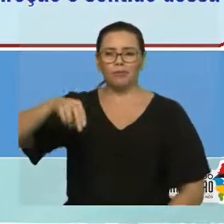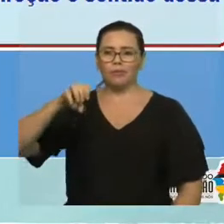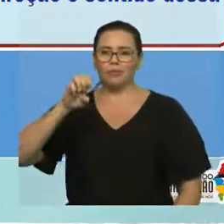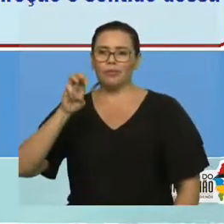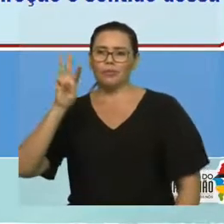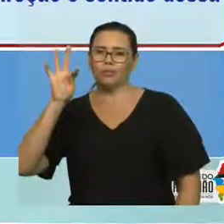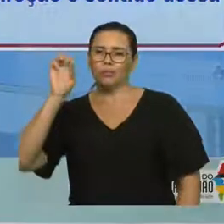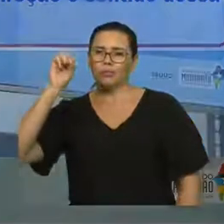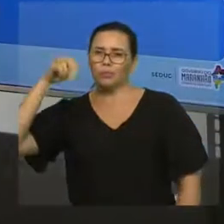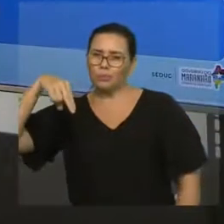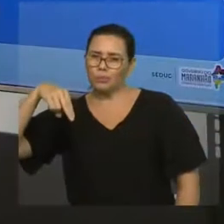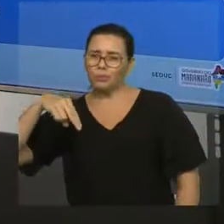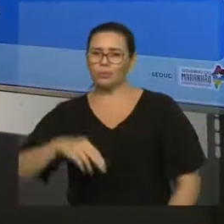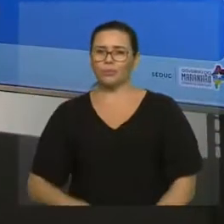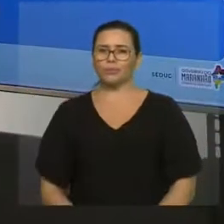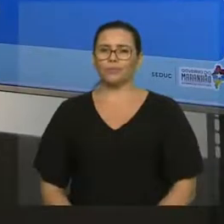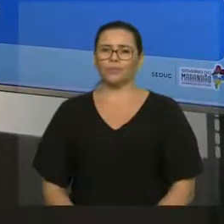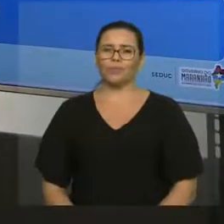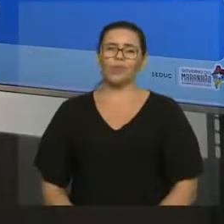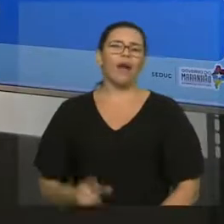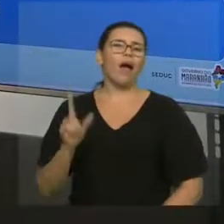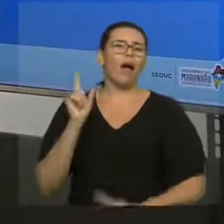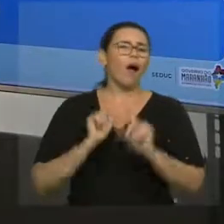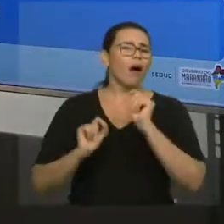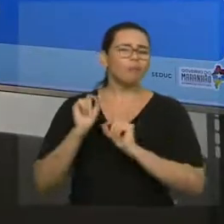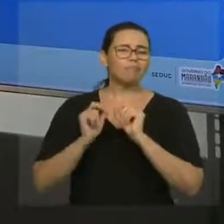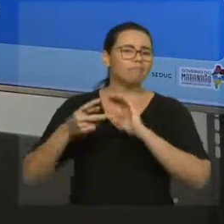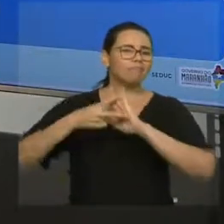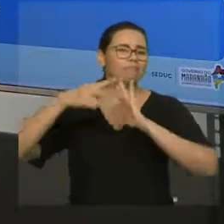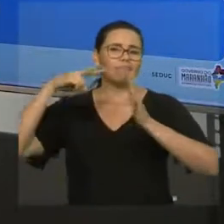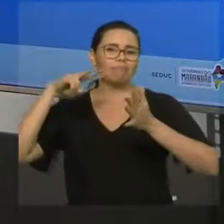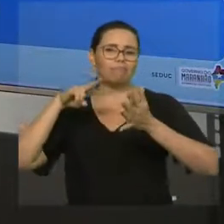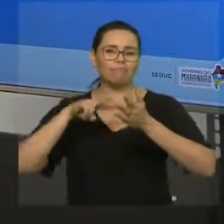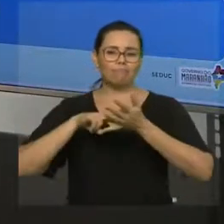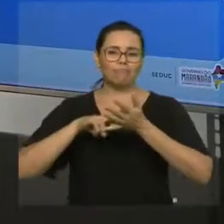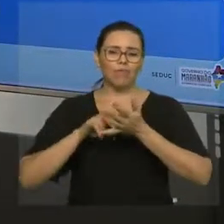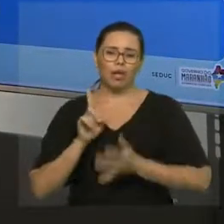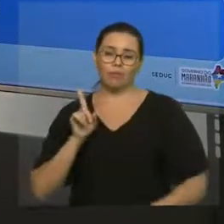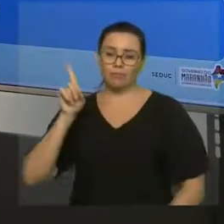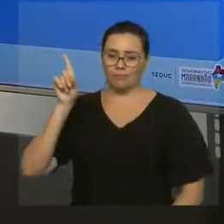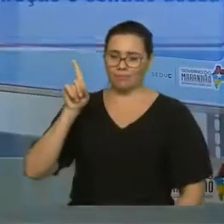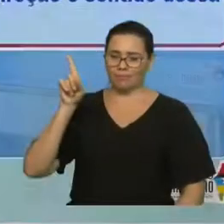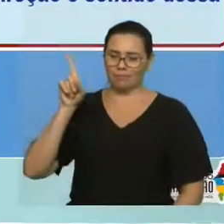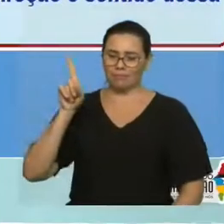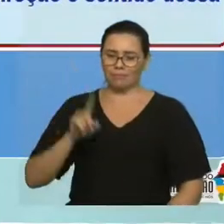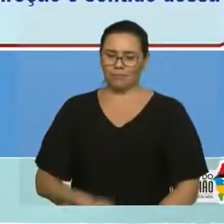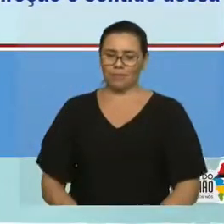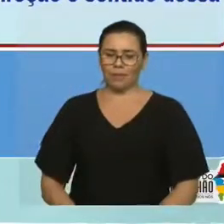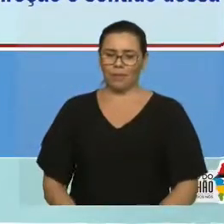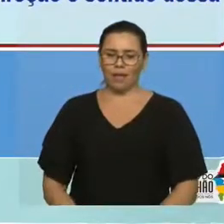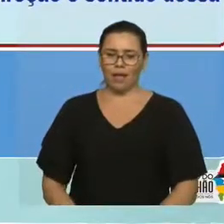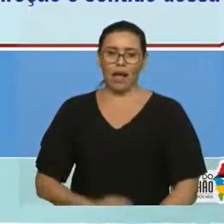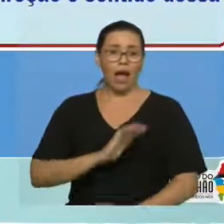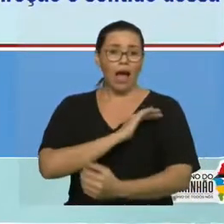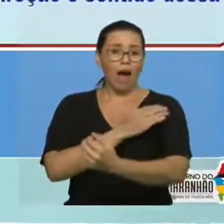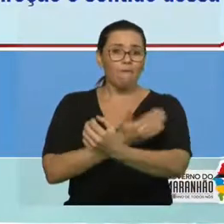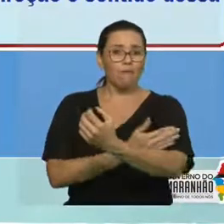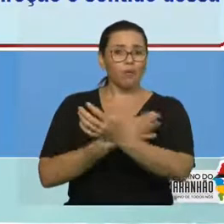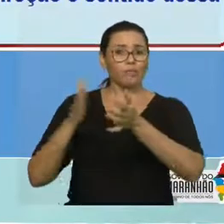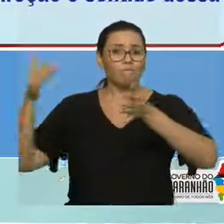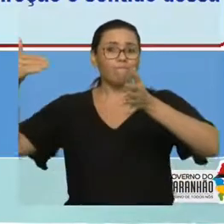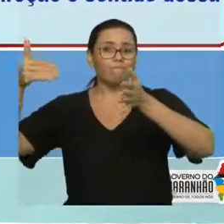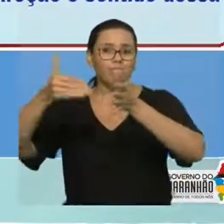aqui. Então, podemos definir o princípio fundamental da dinâmica, ou segunda lei de Newton, da seguinte maneira. A força resultante que age sobre uma